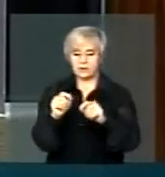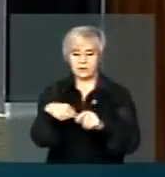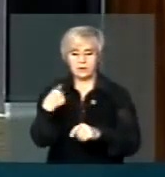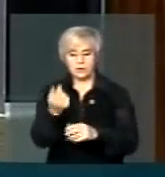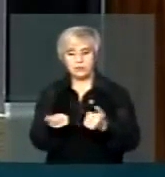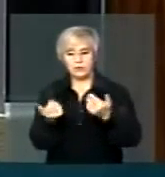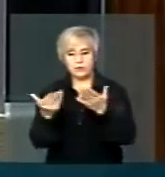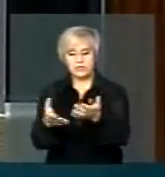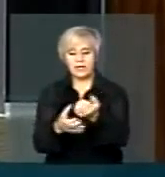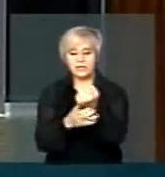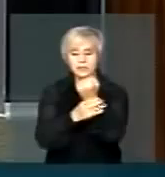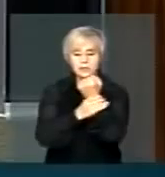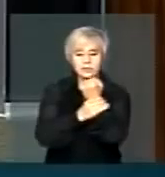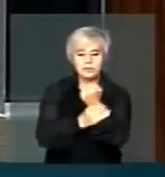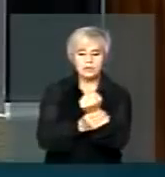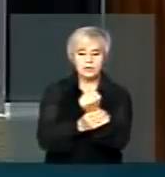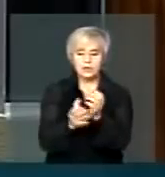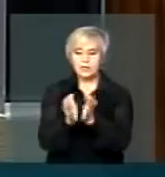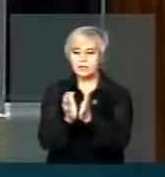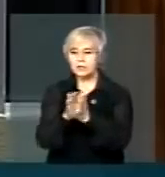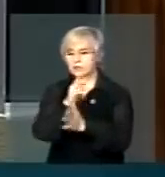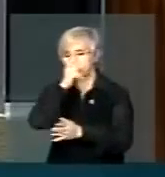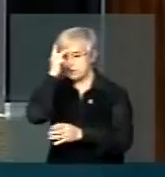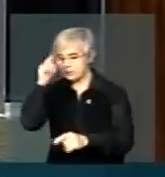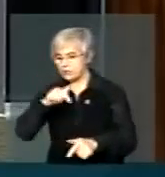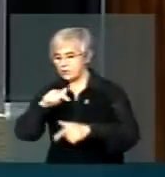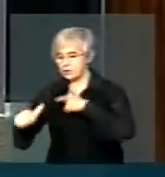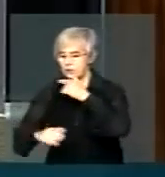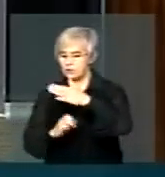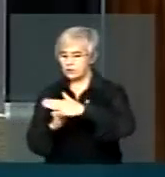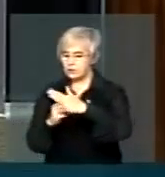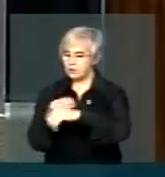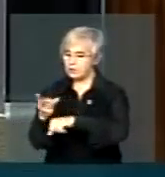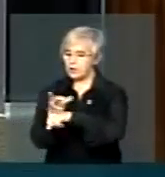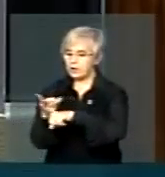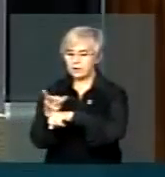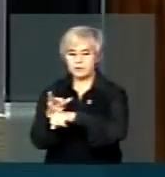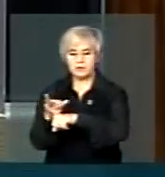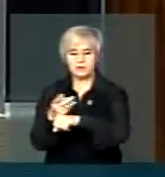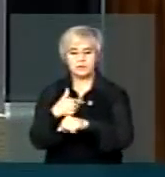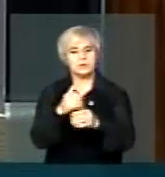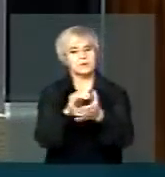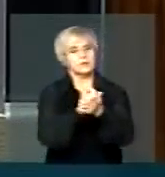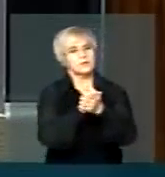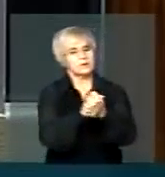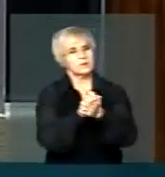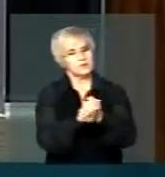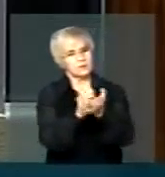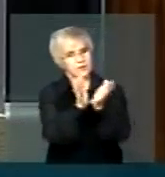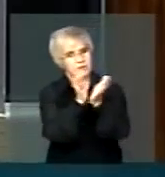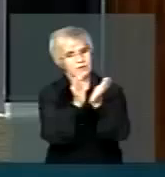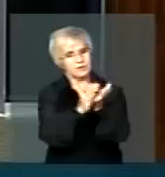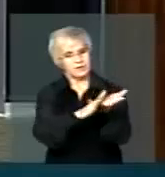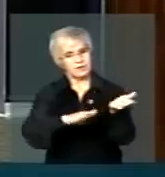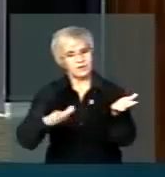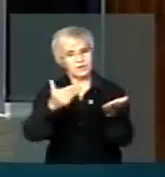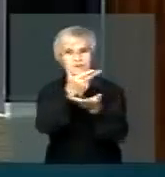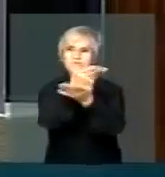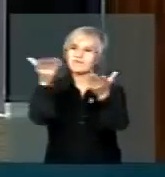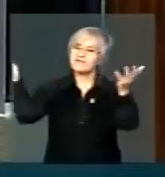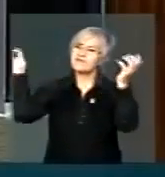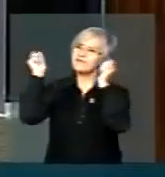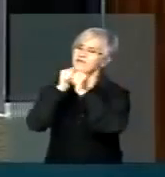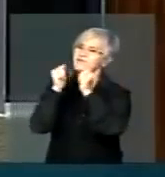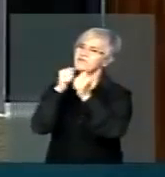vai trazer para as pessoas que trabalham terceirizados. Cumprimentar ali aquela meninada, essa camisa